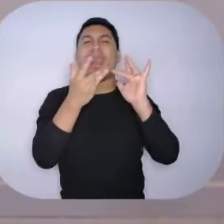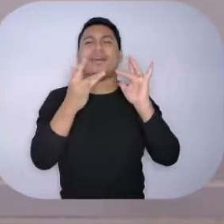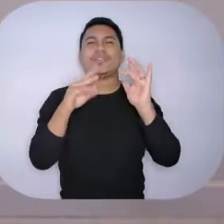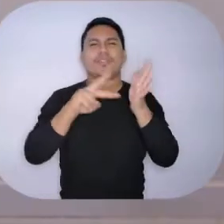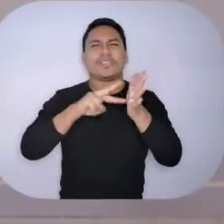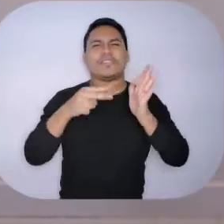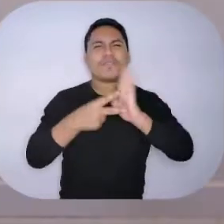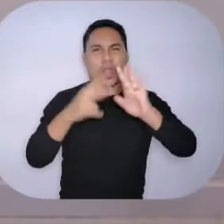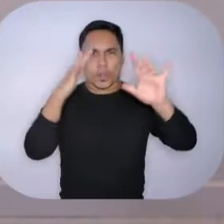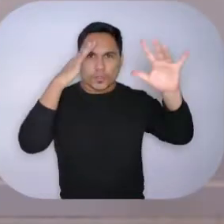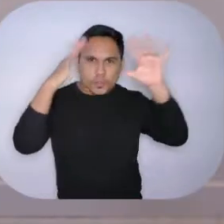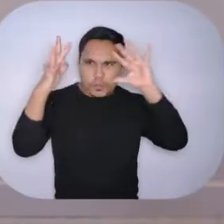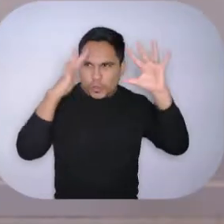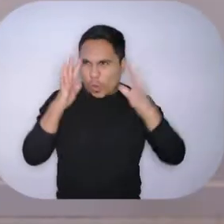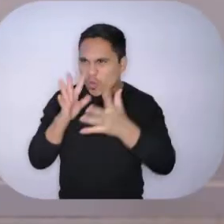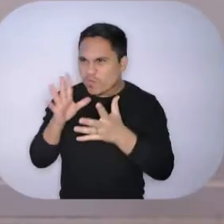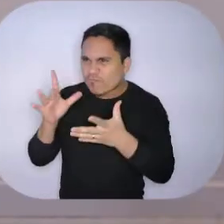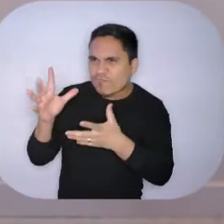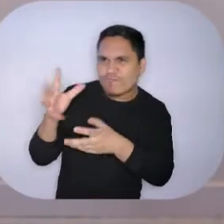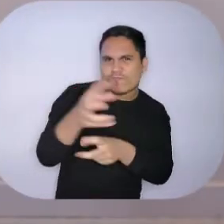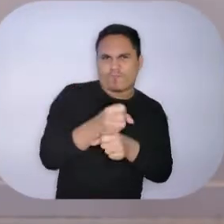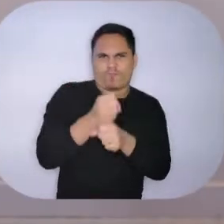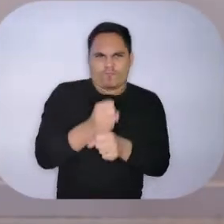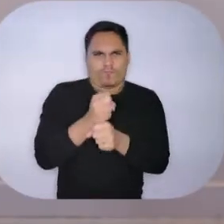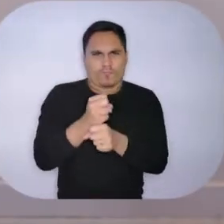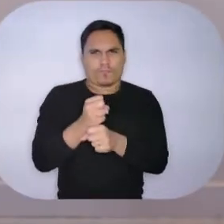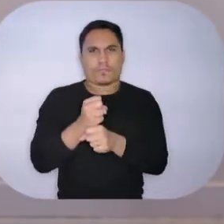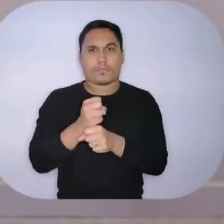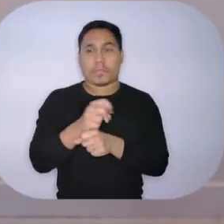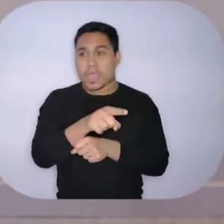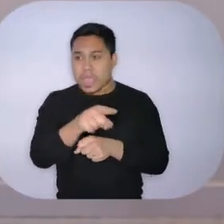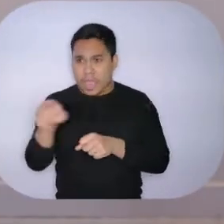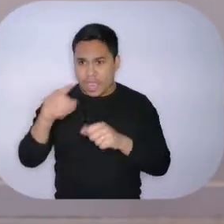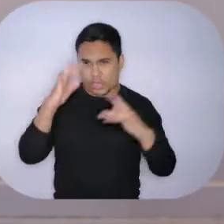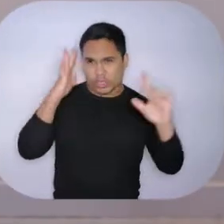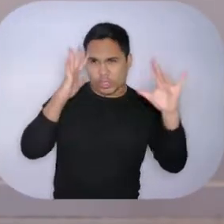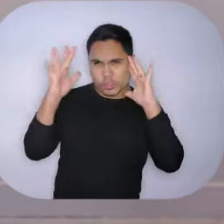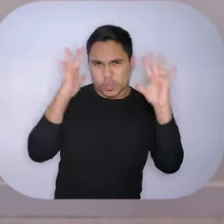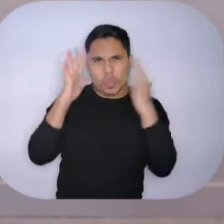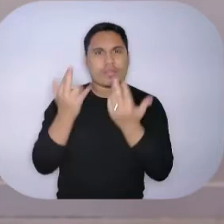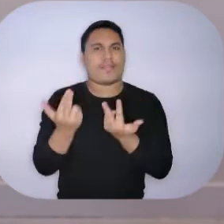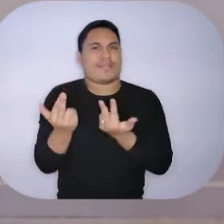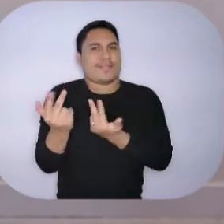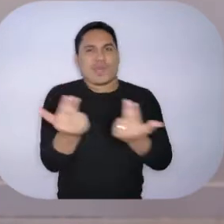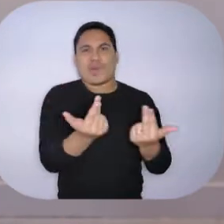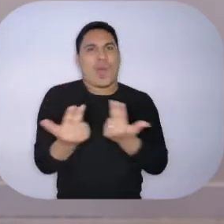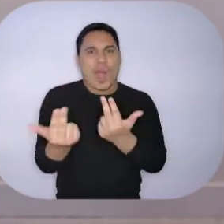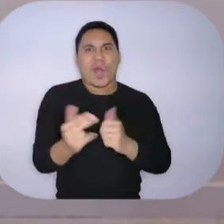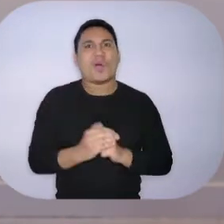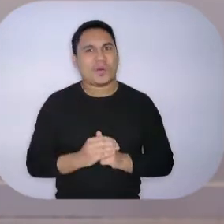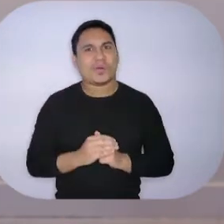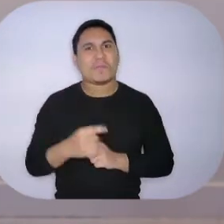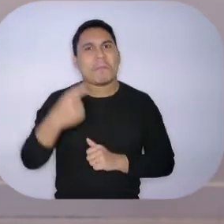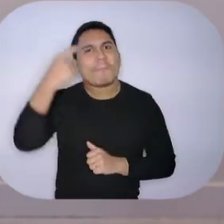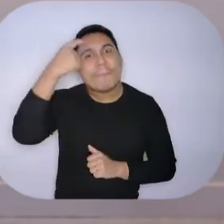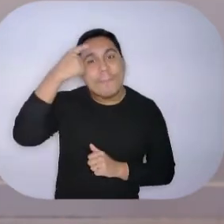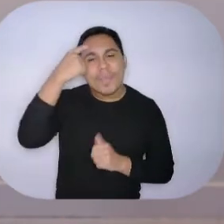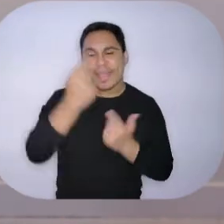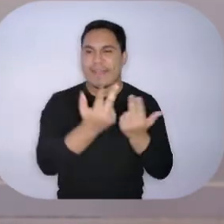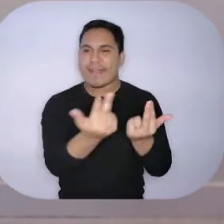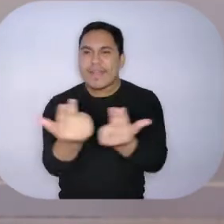Imaginem, todos sonhando as mesmas coisas, dizendo as mesmas coisas, pensando as mesmas coisas,